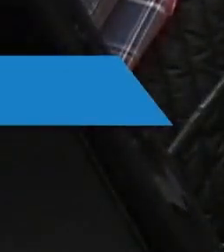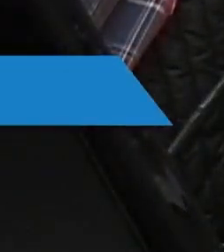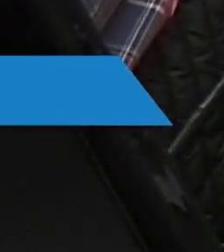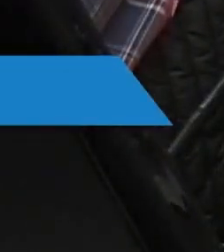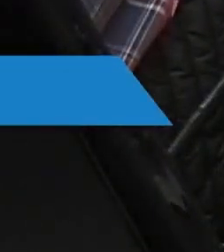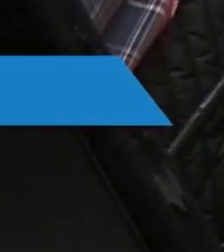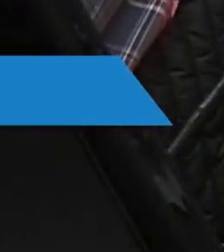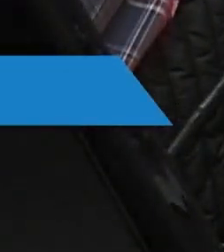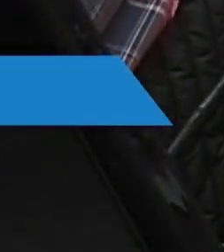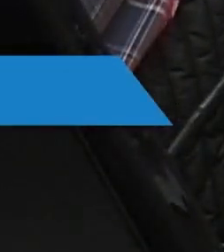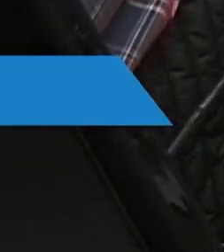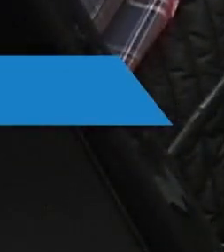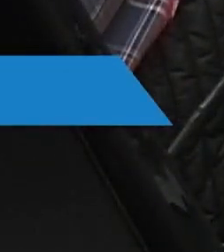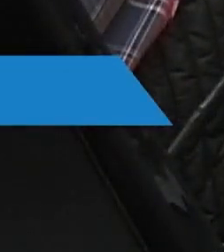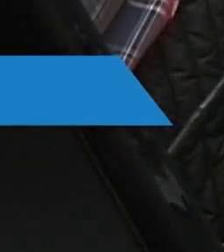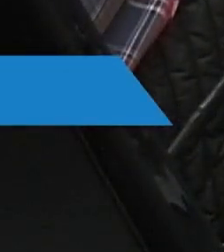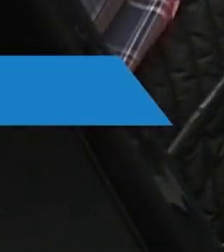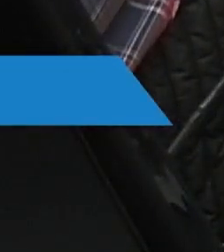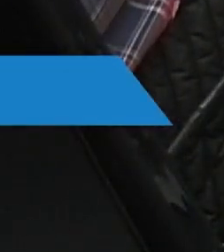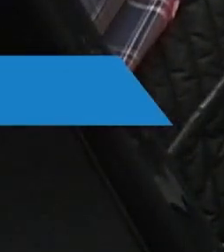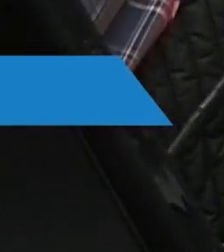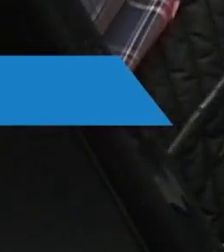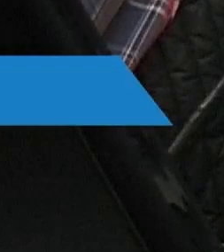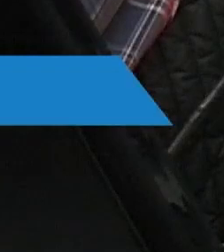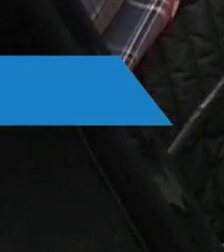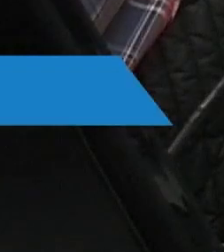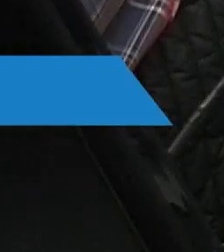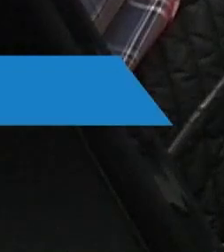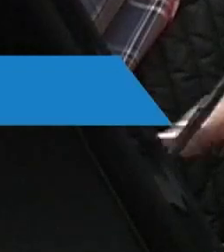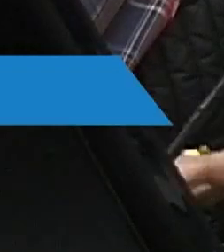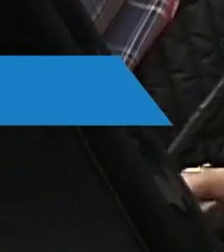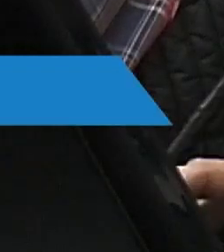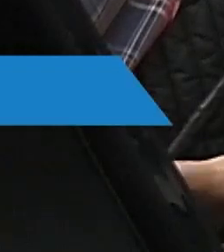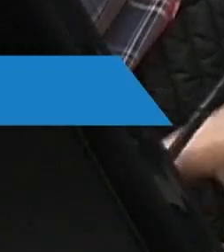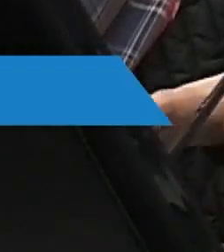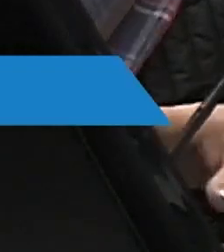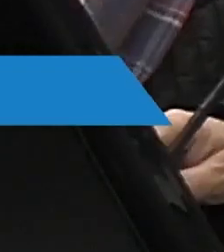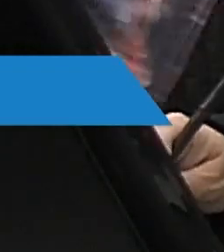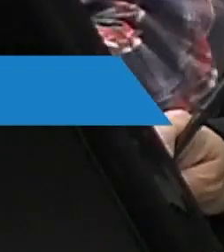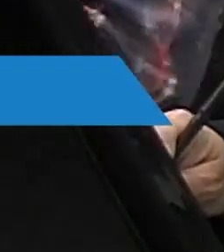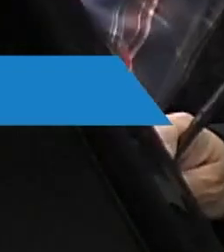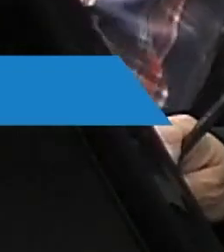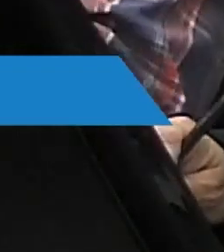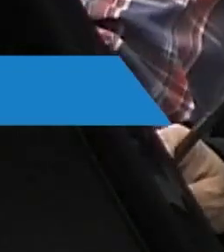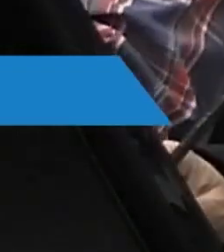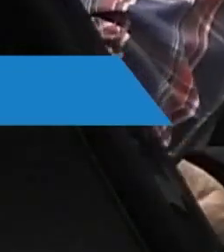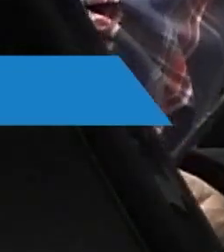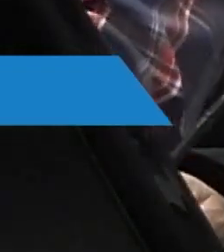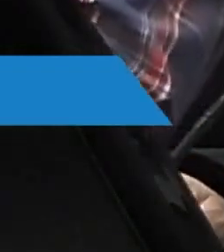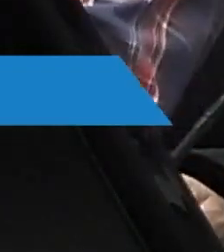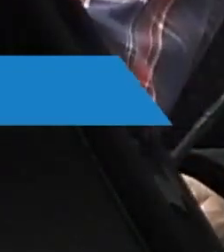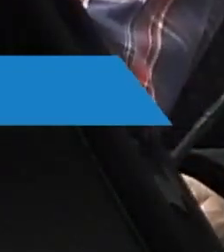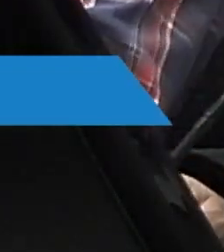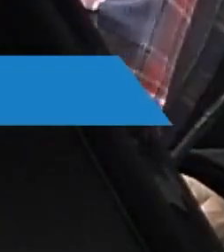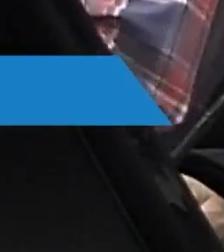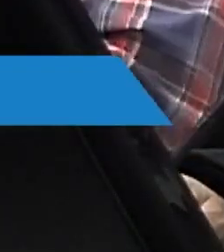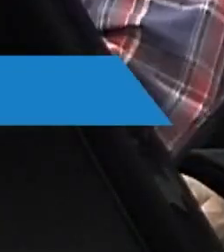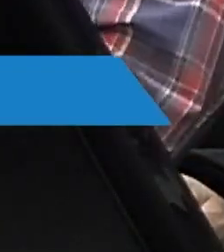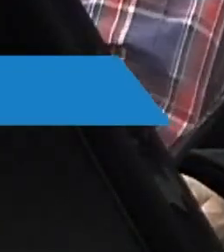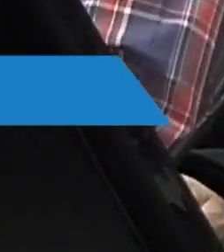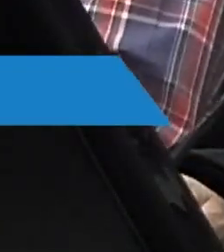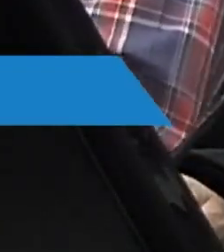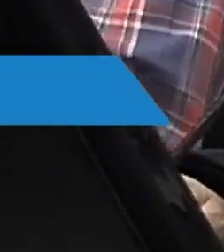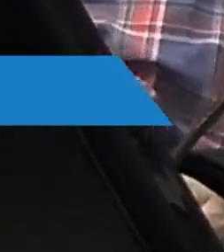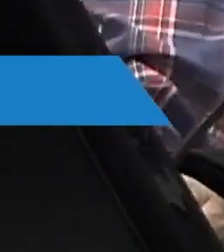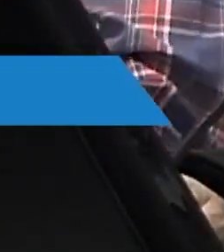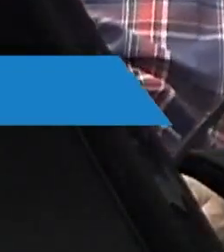Poder Executivo, estudos visando a construção da Escola Municipal de Educação Infantil. A apresentação...